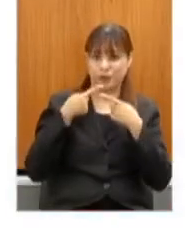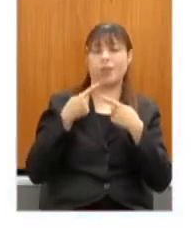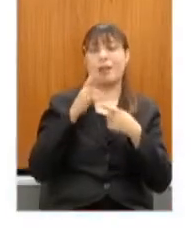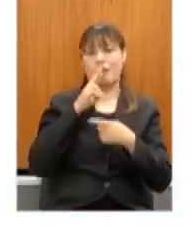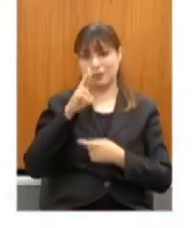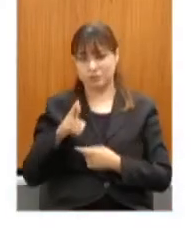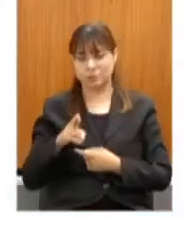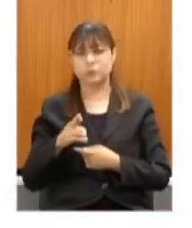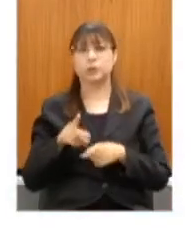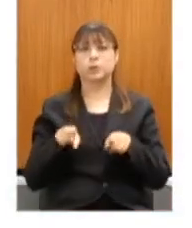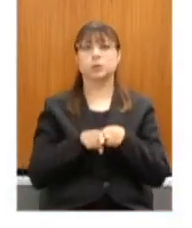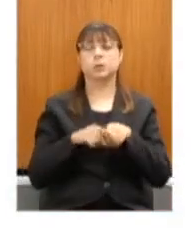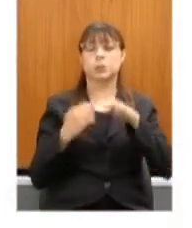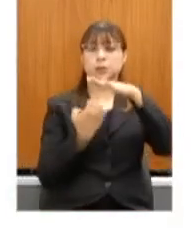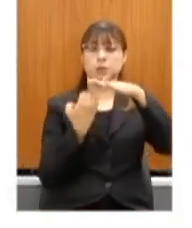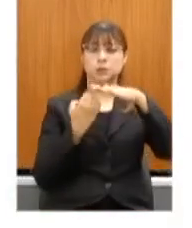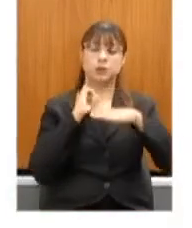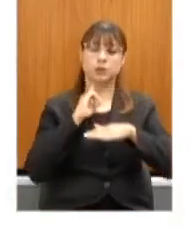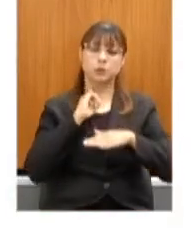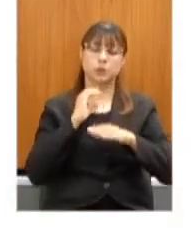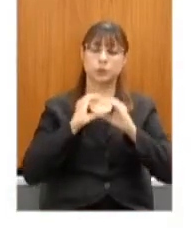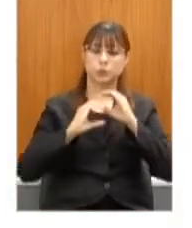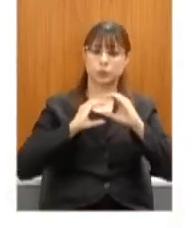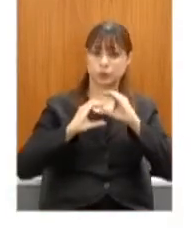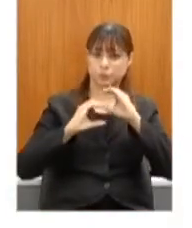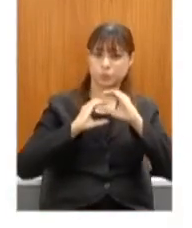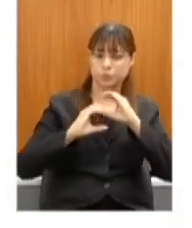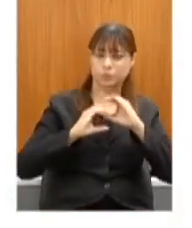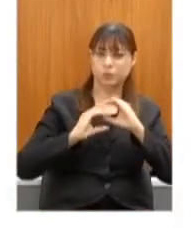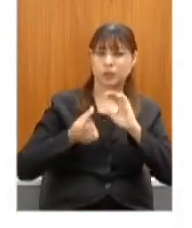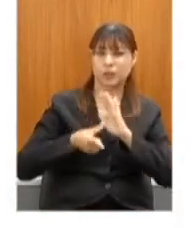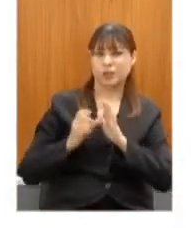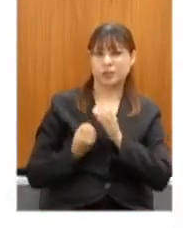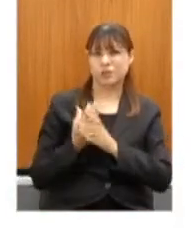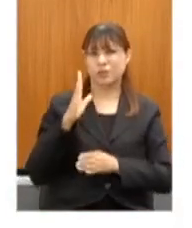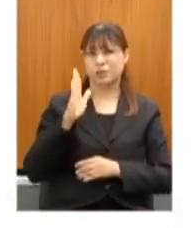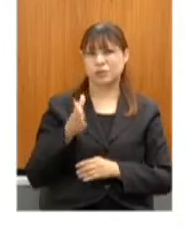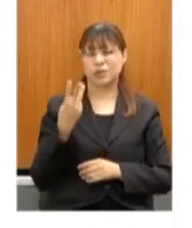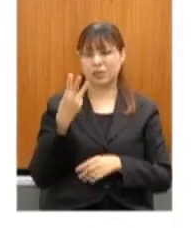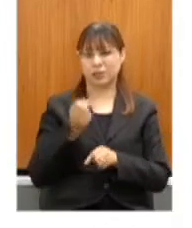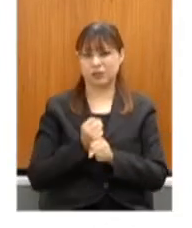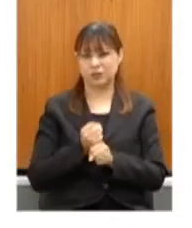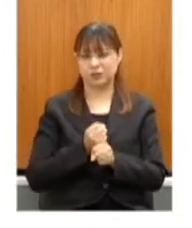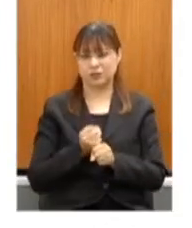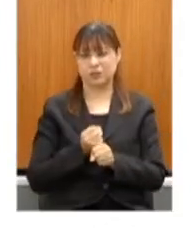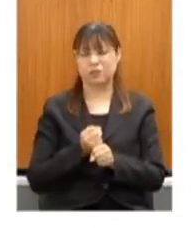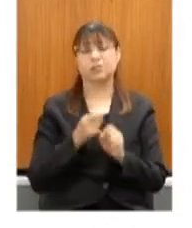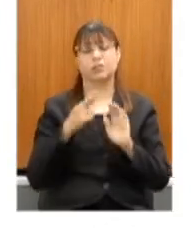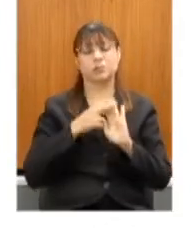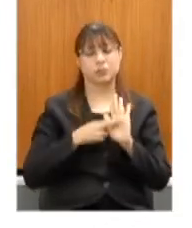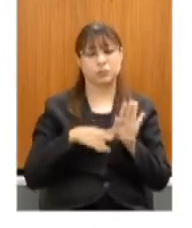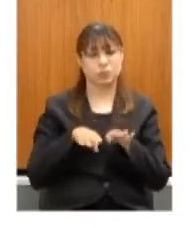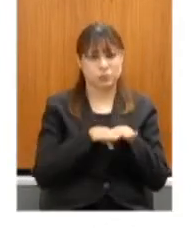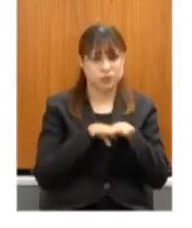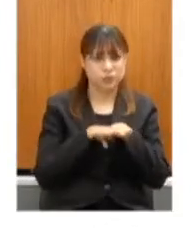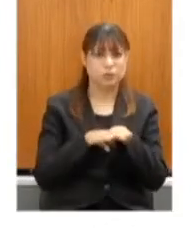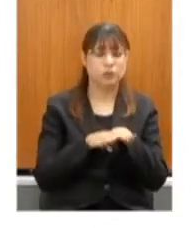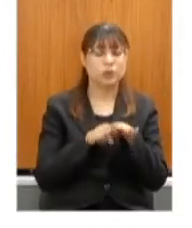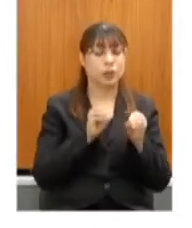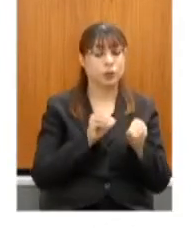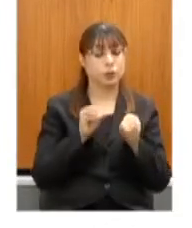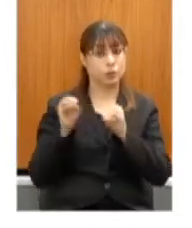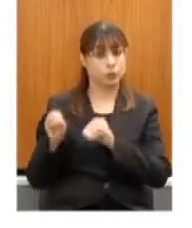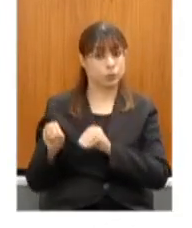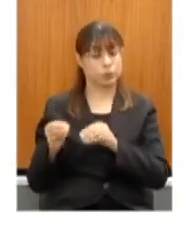A empresa mineira de comunicação que estava já criada há três anos, foi regulamentada e nós migramos